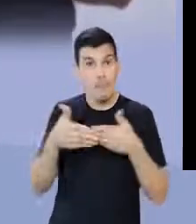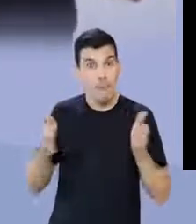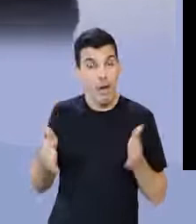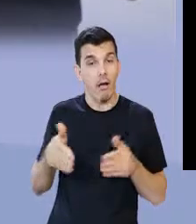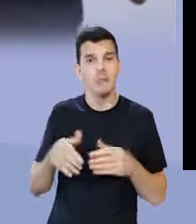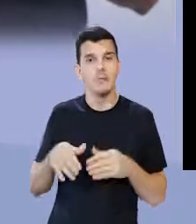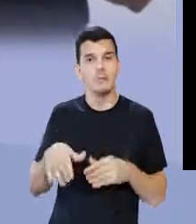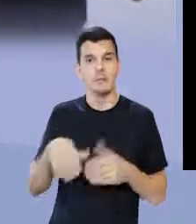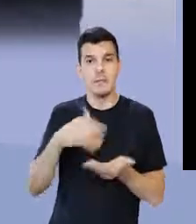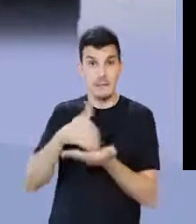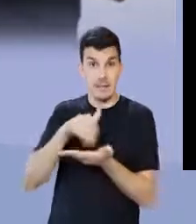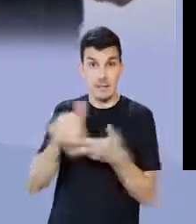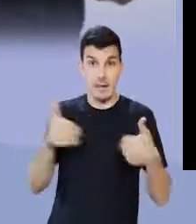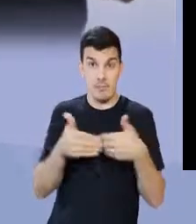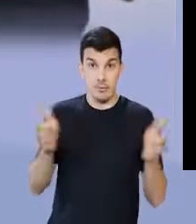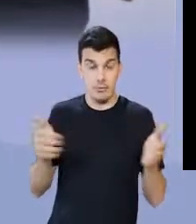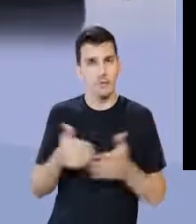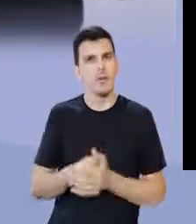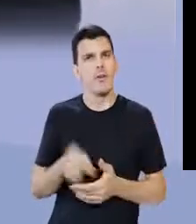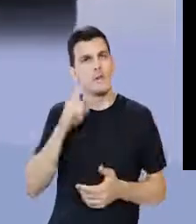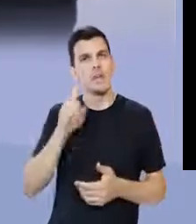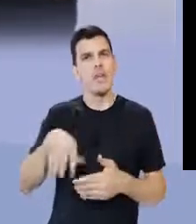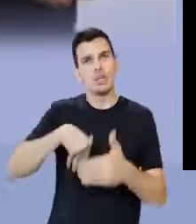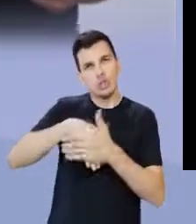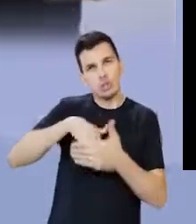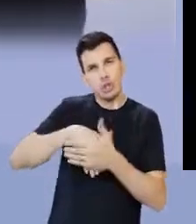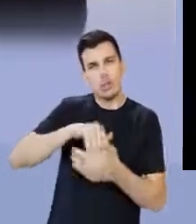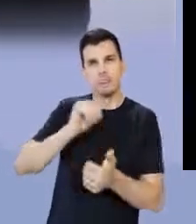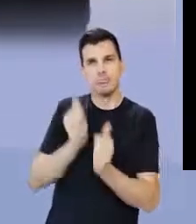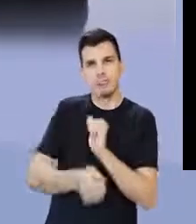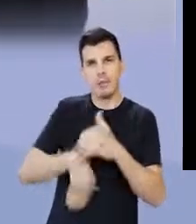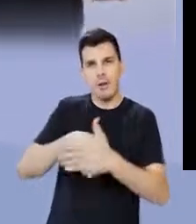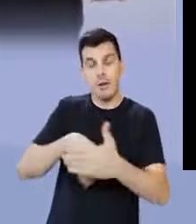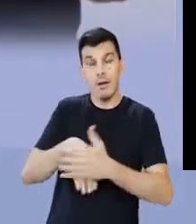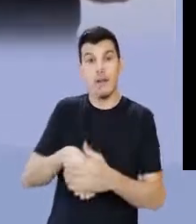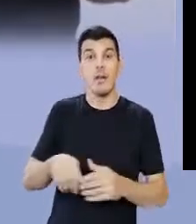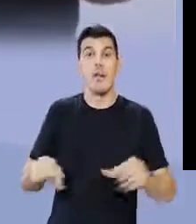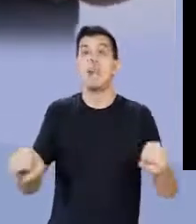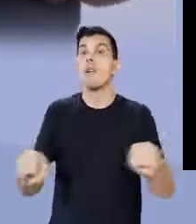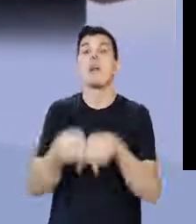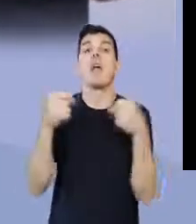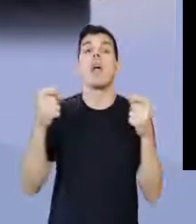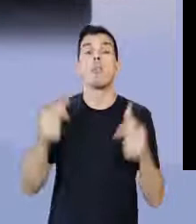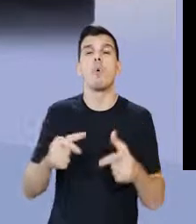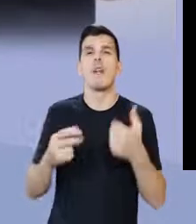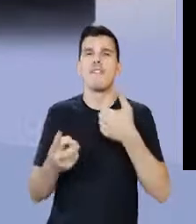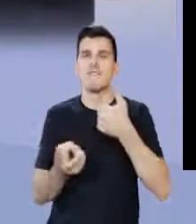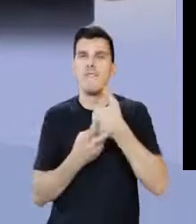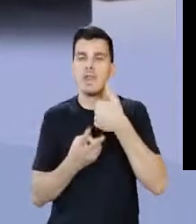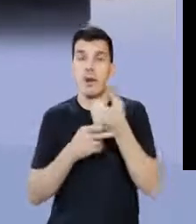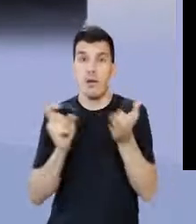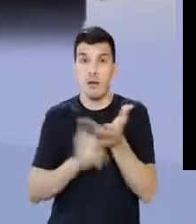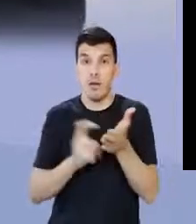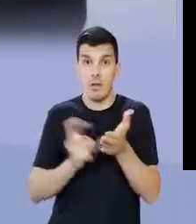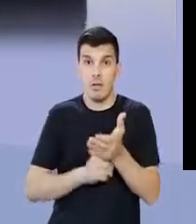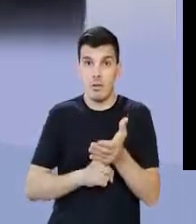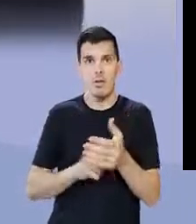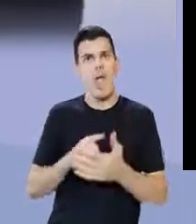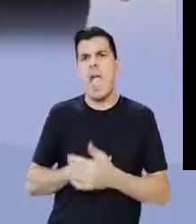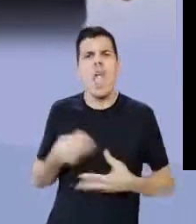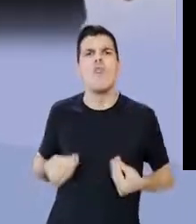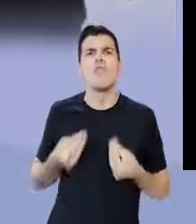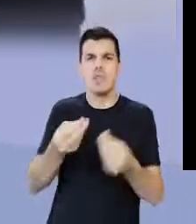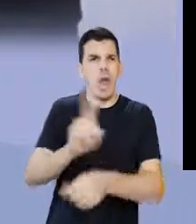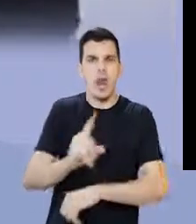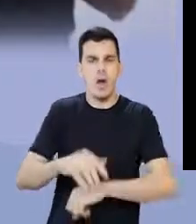pública, a repartição pública. Você quando joga a bola, e aí joga e quebra lá, né, o vizinho da vizinha, a vizinha pega